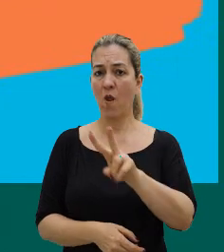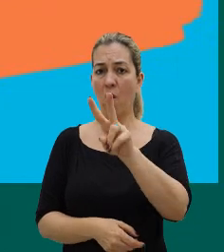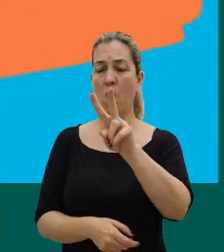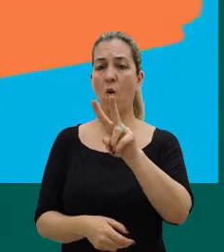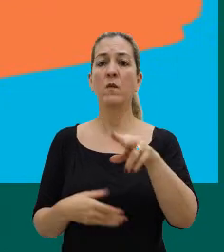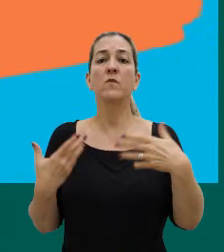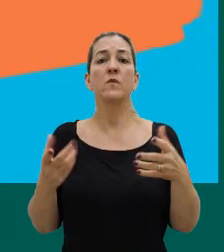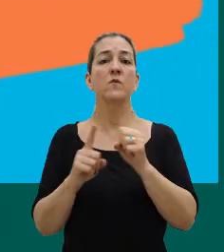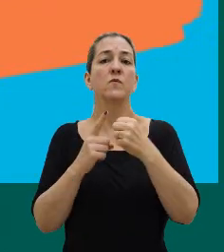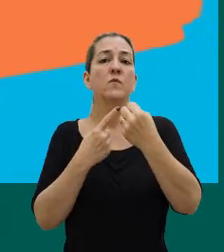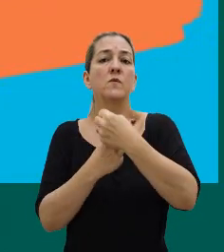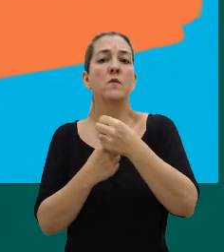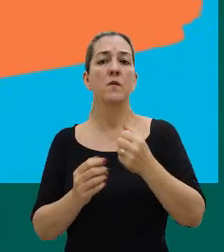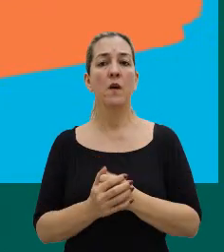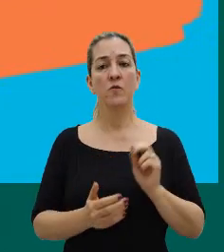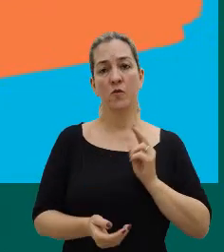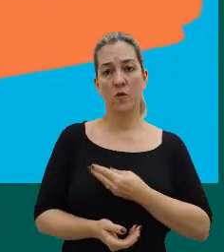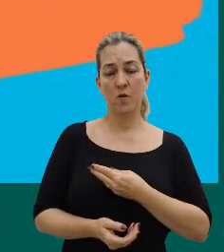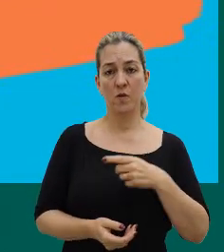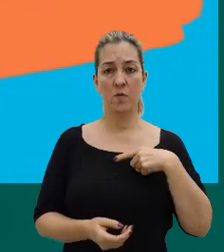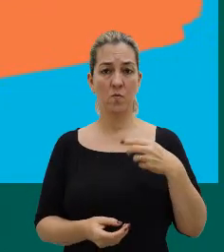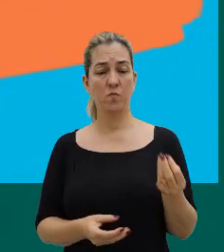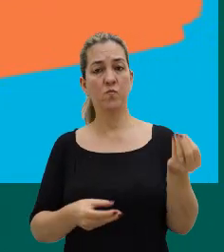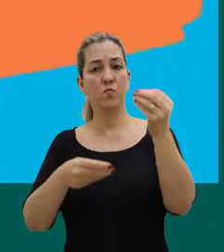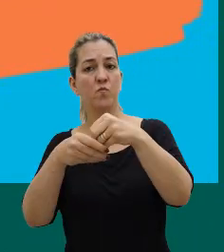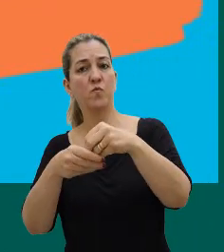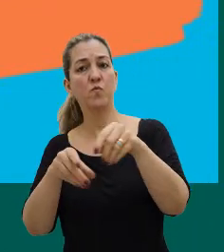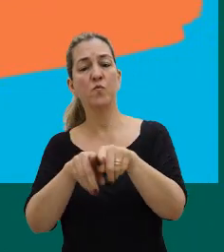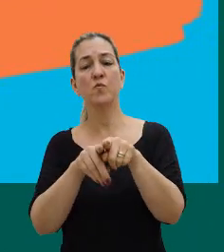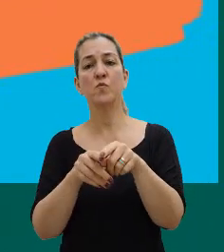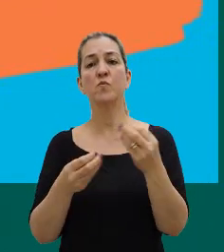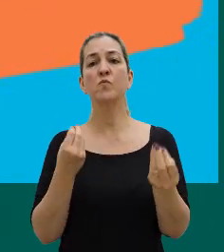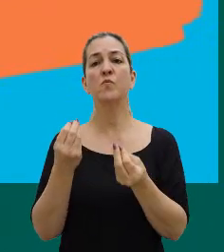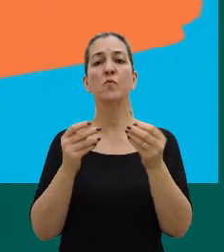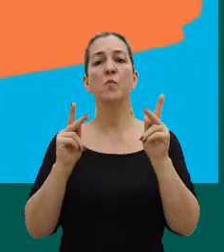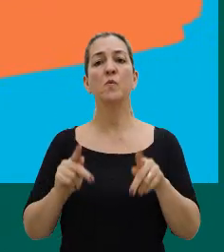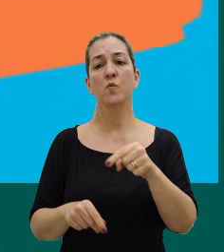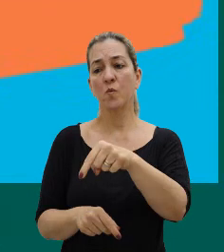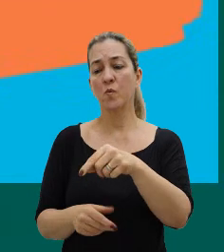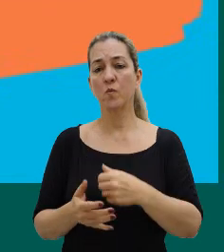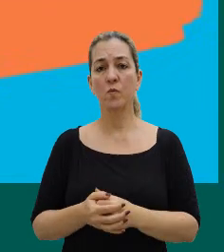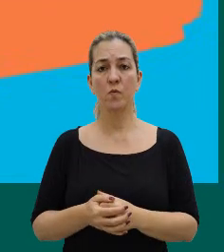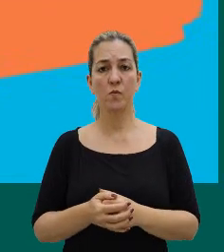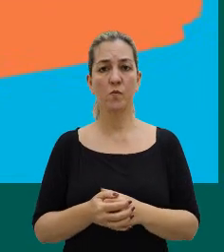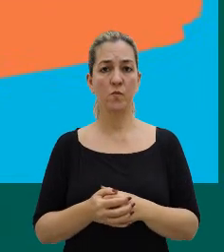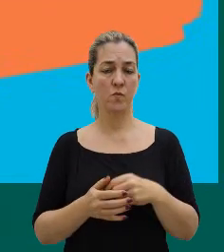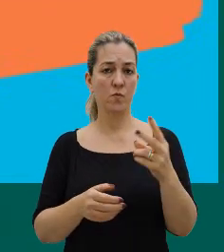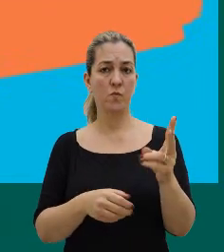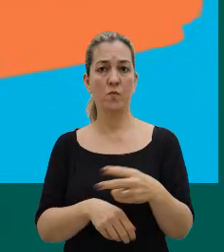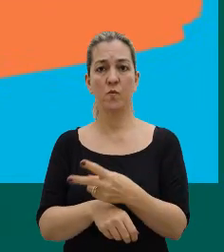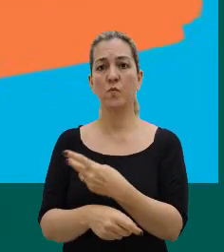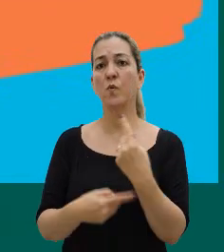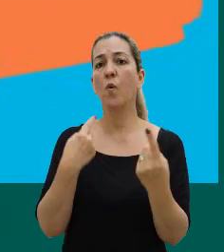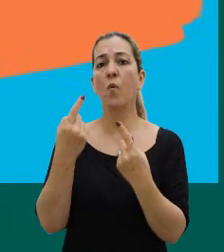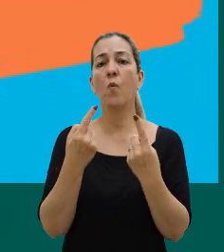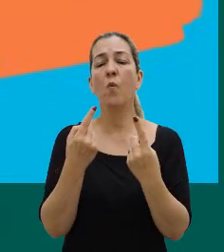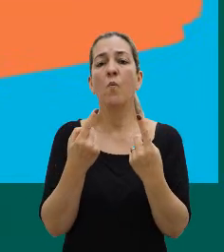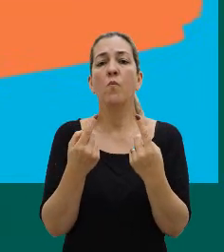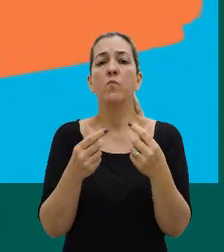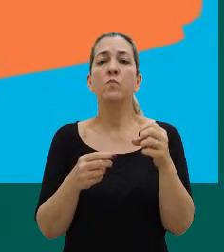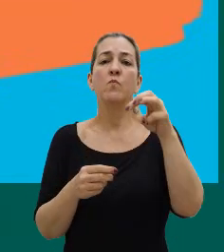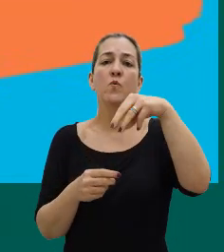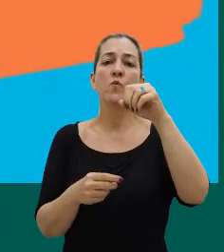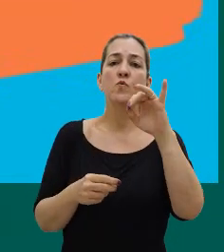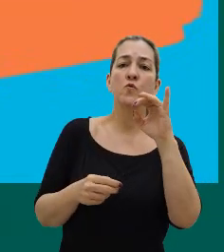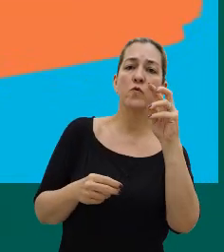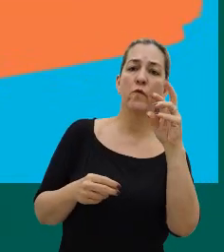sociedade, né, que nós atribuímos àquele que está indefeso, né, e àquele que por algum motivo infelizmente